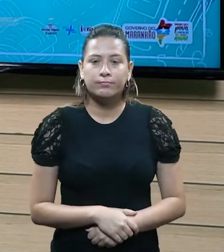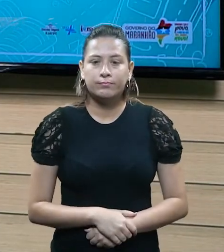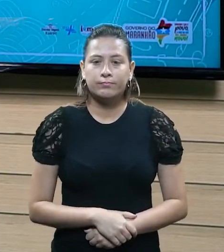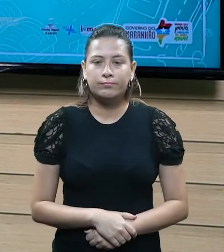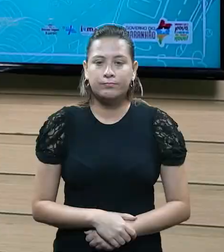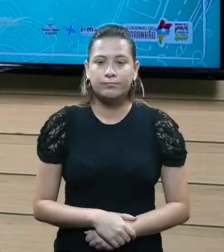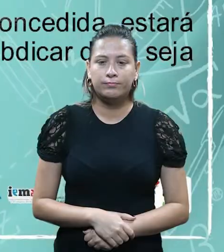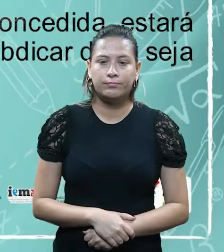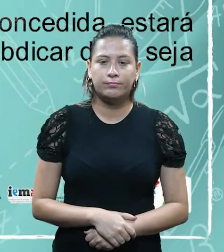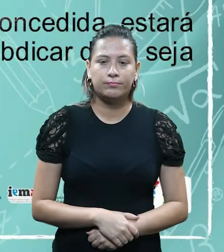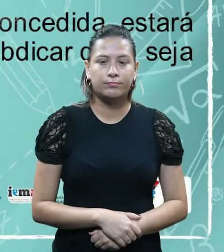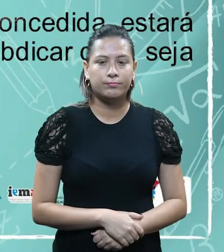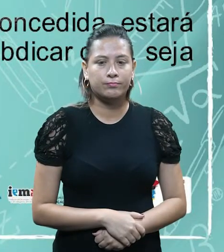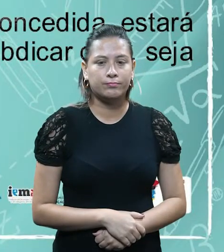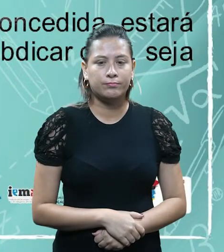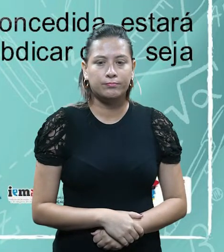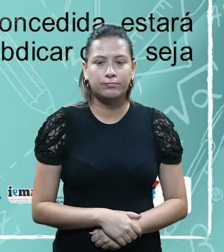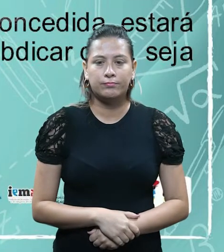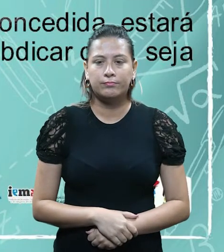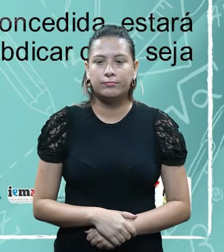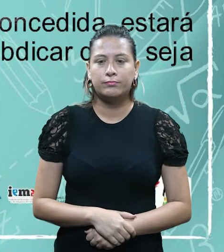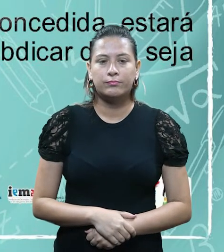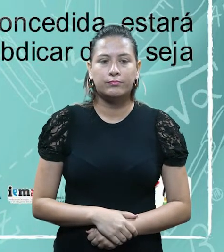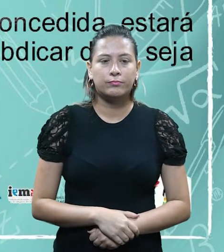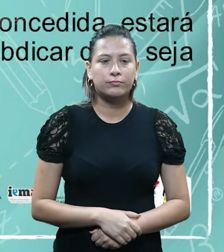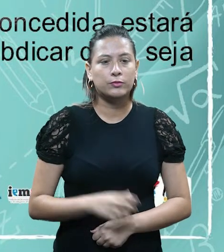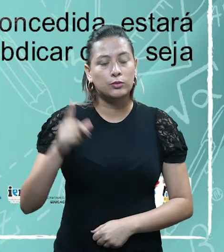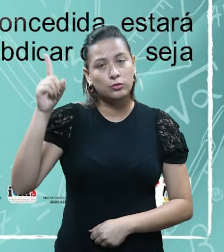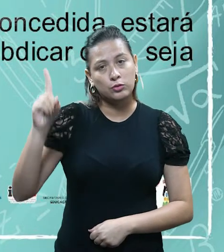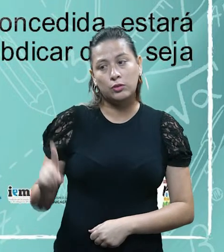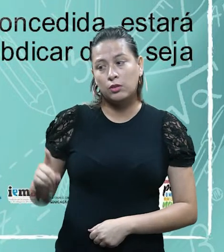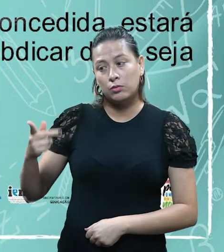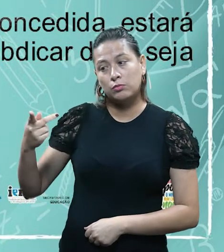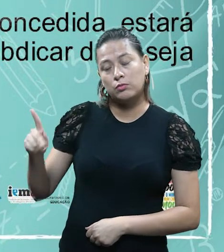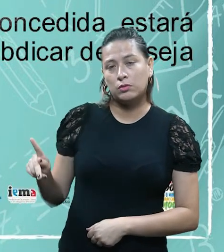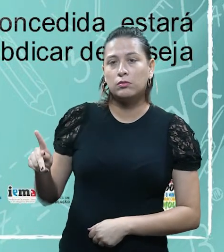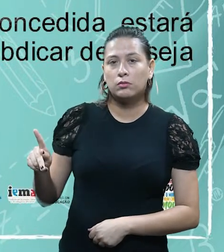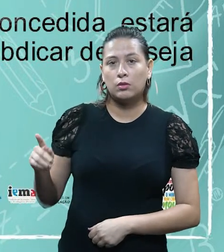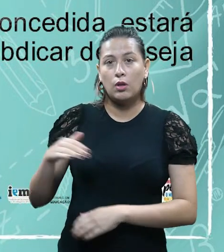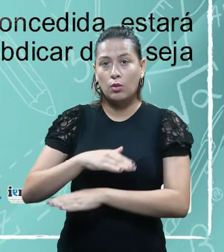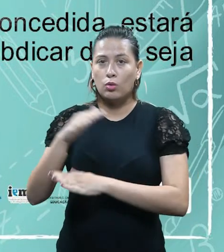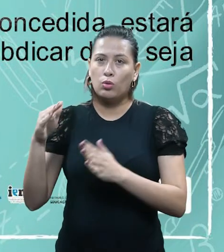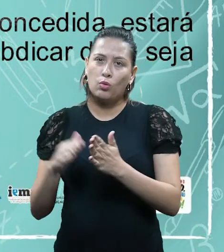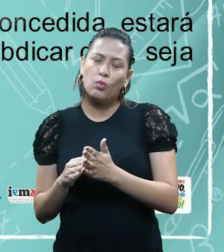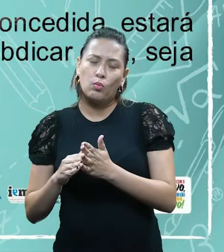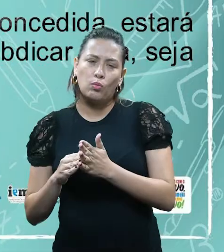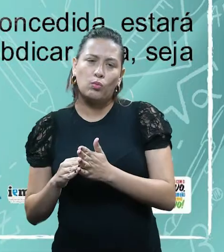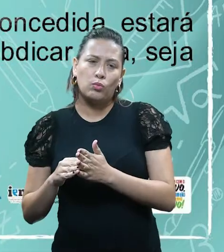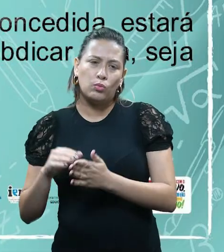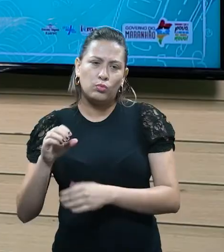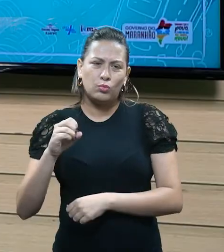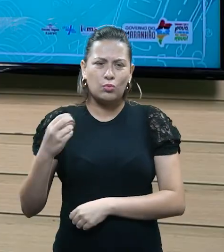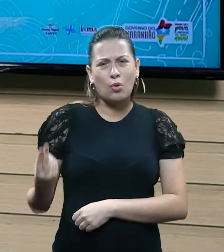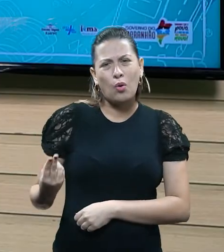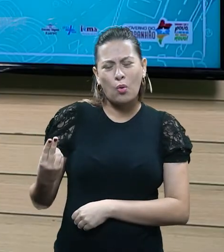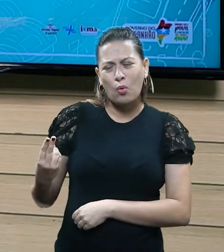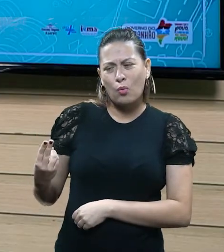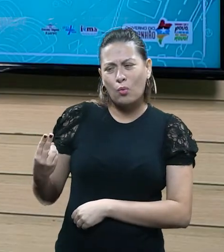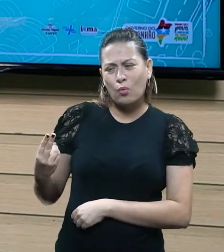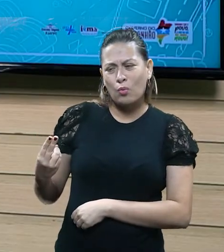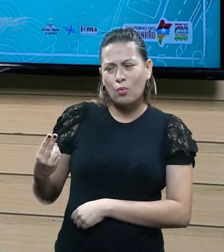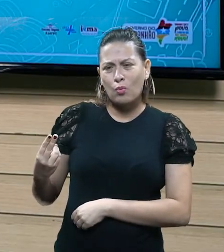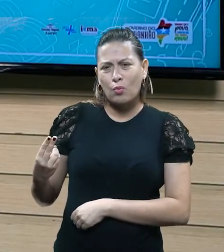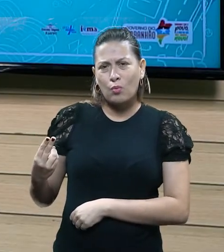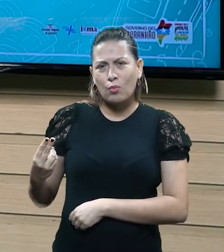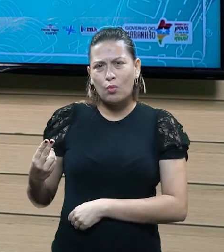dessa faculdade constitucional. Ele não poderá abdicar dela, seja no todo ou em partes. Mesmo que ele fale, ah, não, mas eu não quero ela